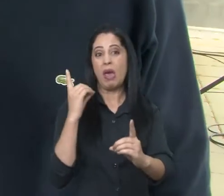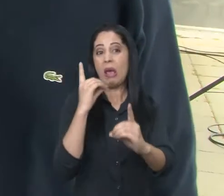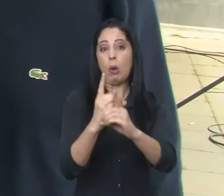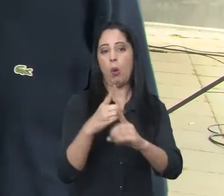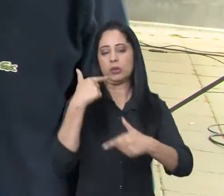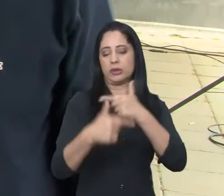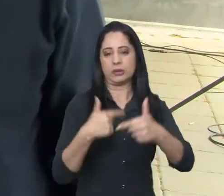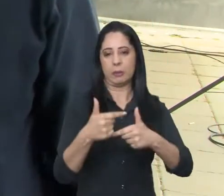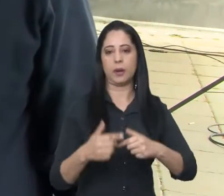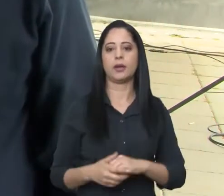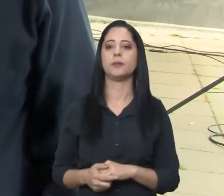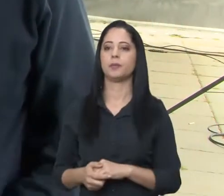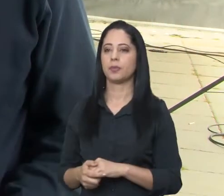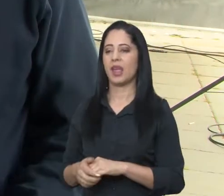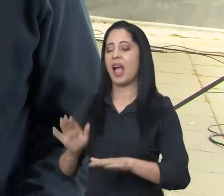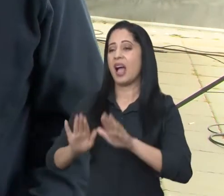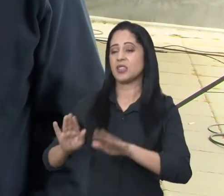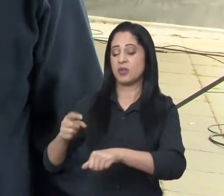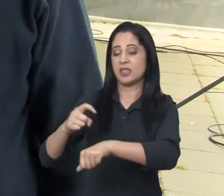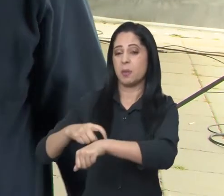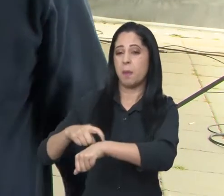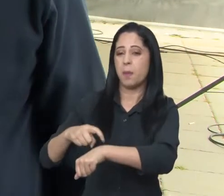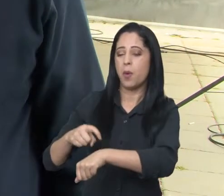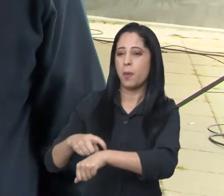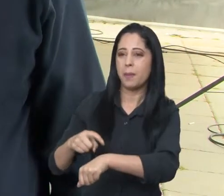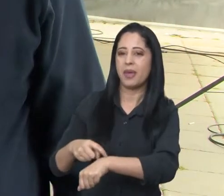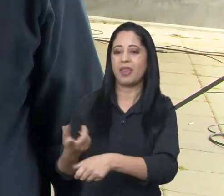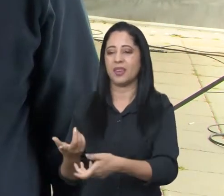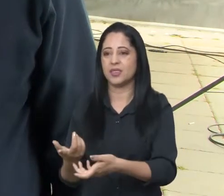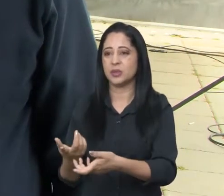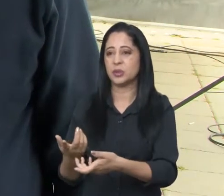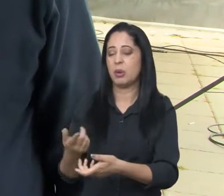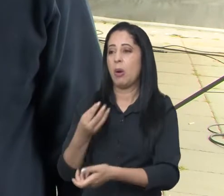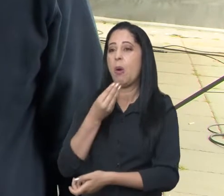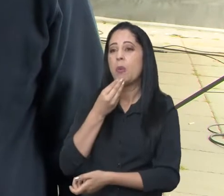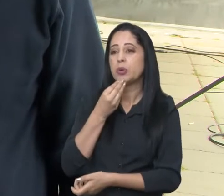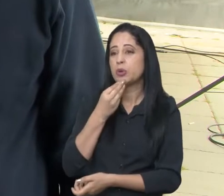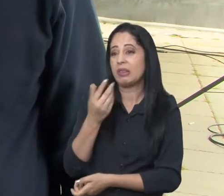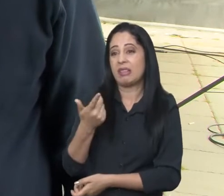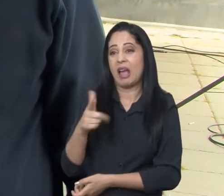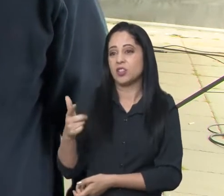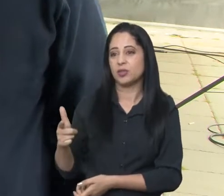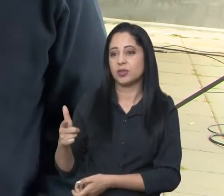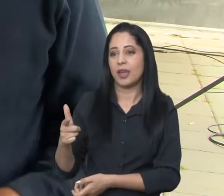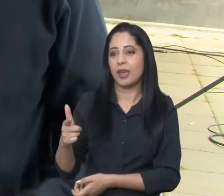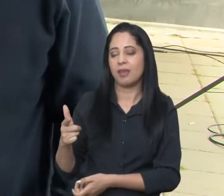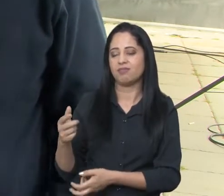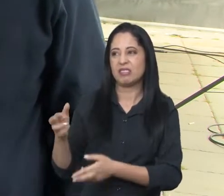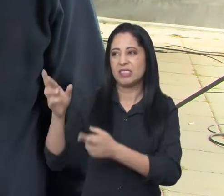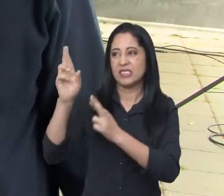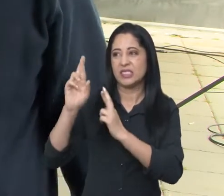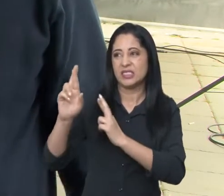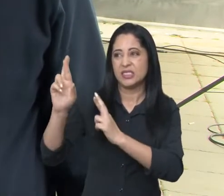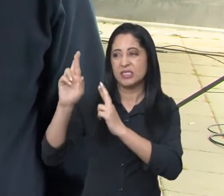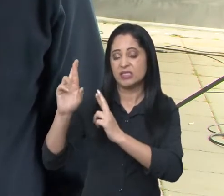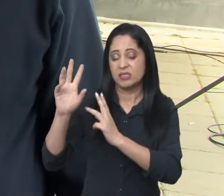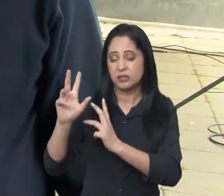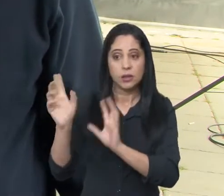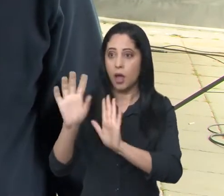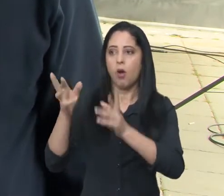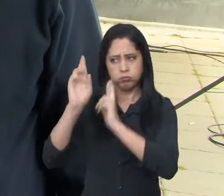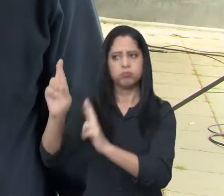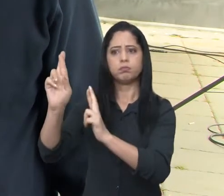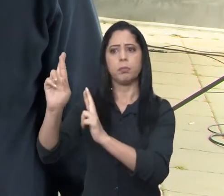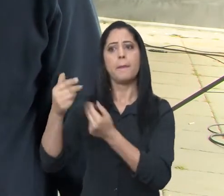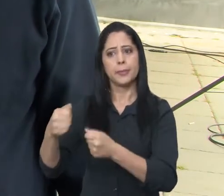importante, né, você entender esse momento, às vezes que você está sem uma oportunidade, né, sem perder a esperança, né? Porque o